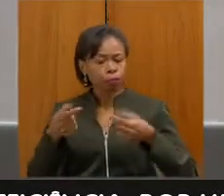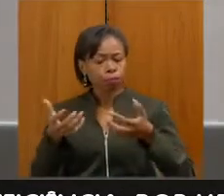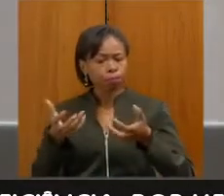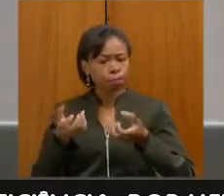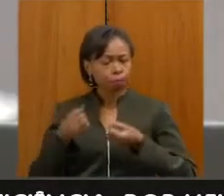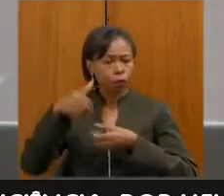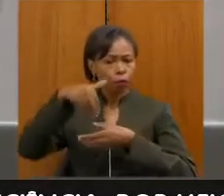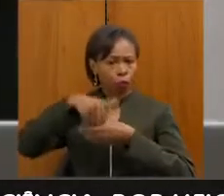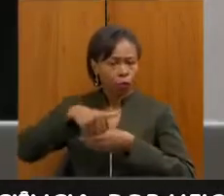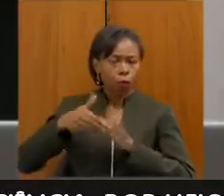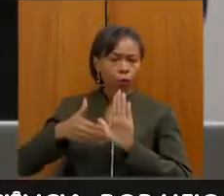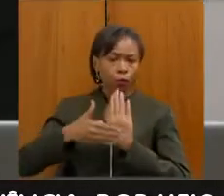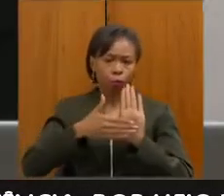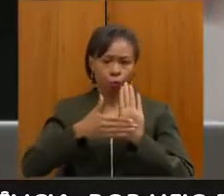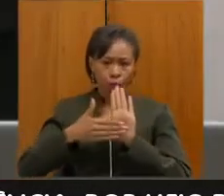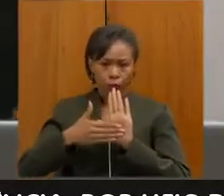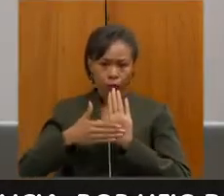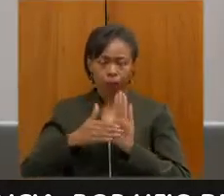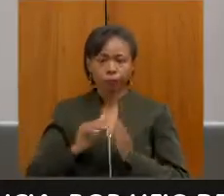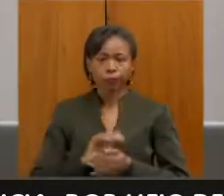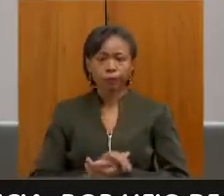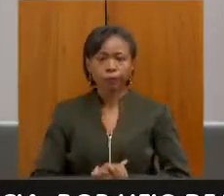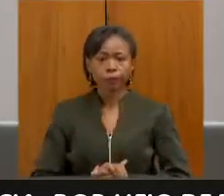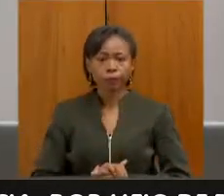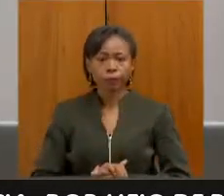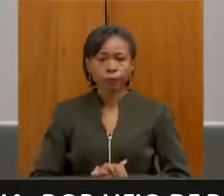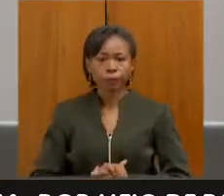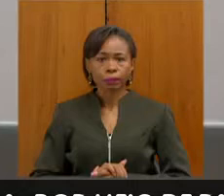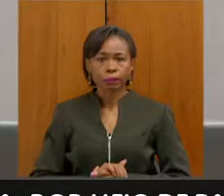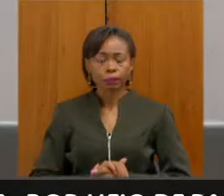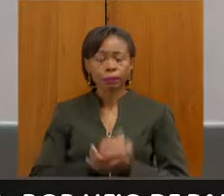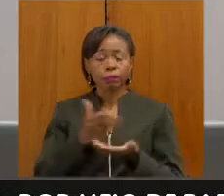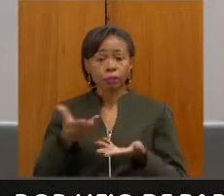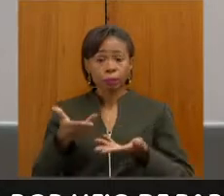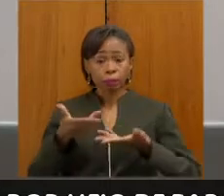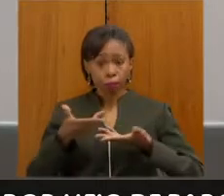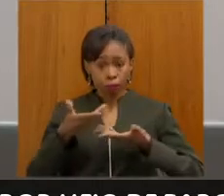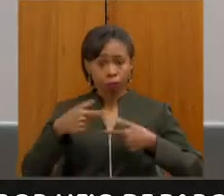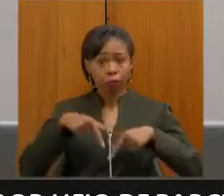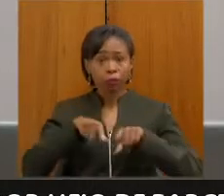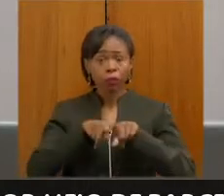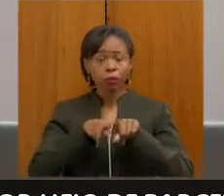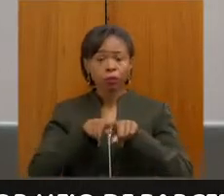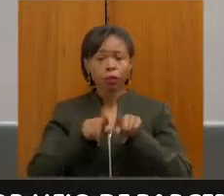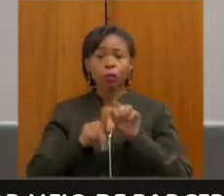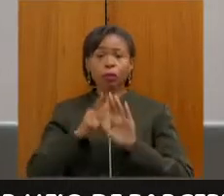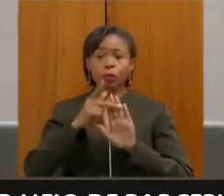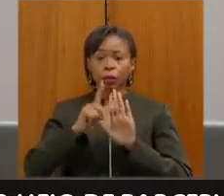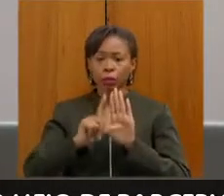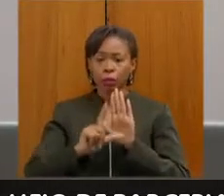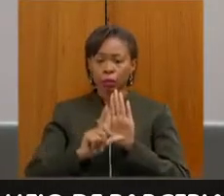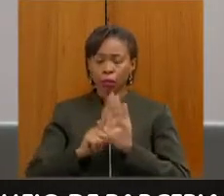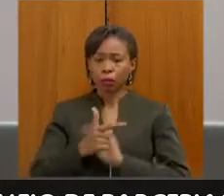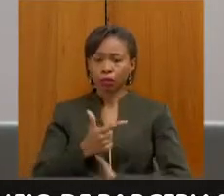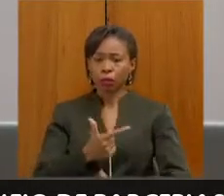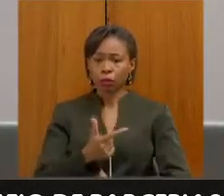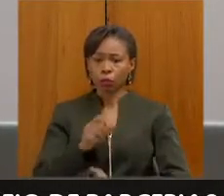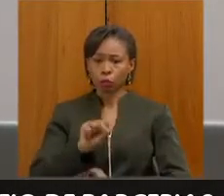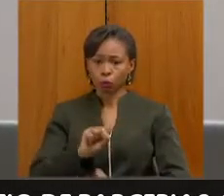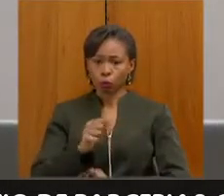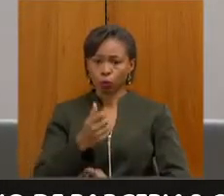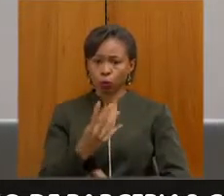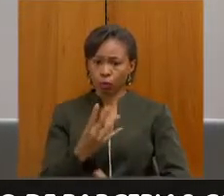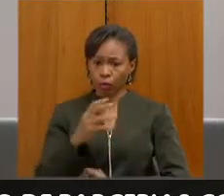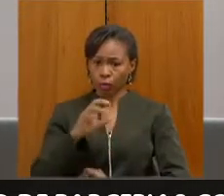da comissão. Lembrando que a presidência também acusa o recebimento do projeto de lei, número 2840, no segundo